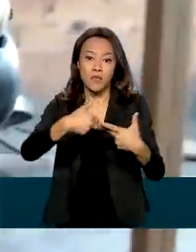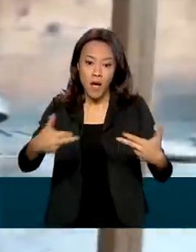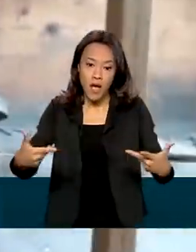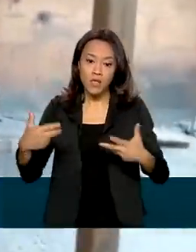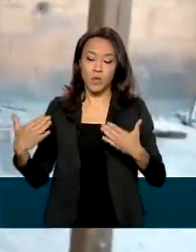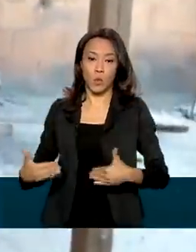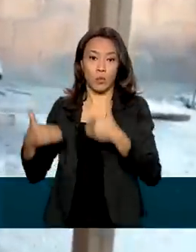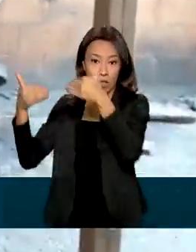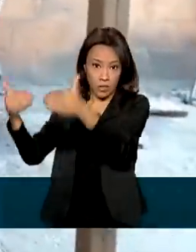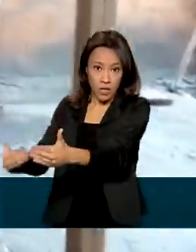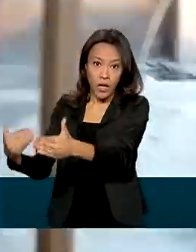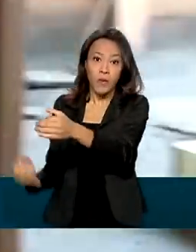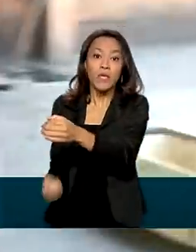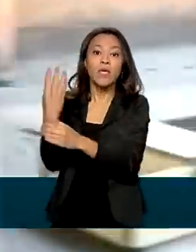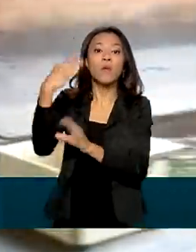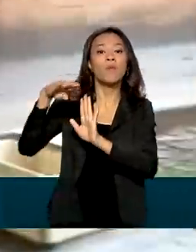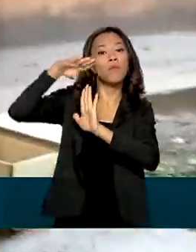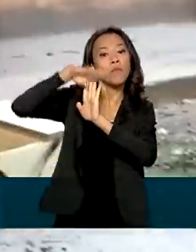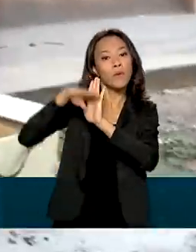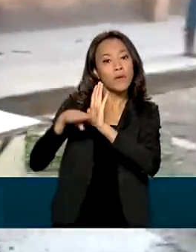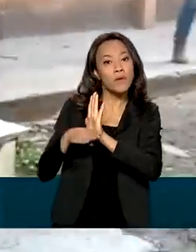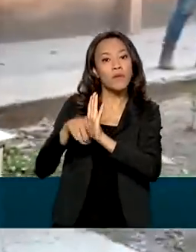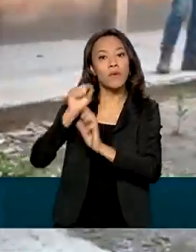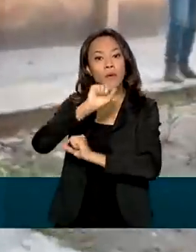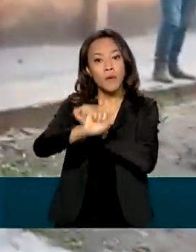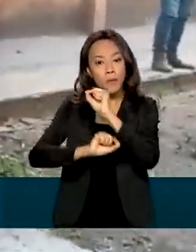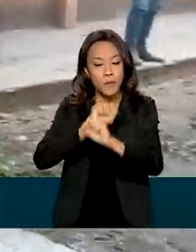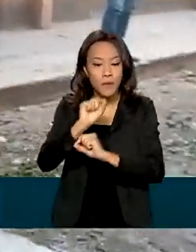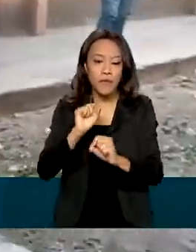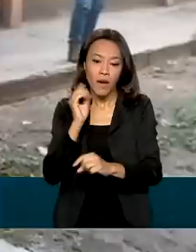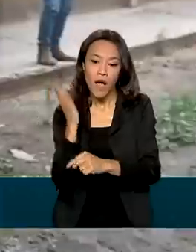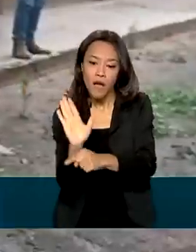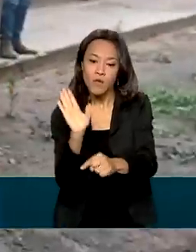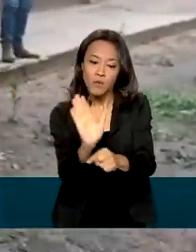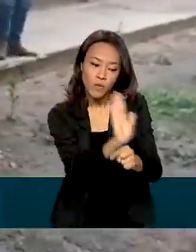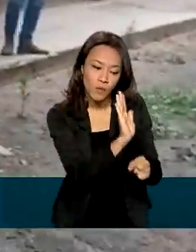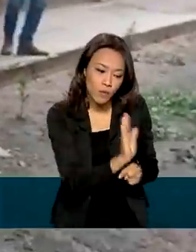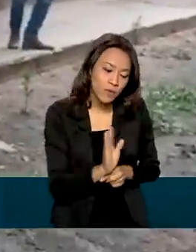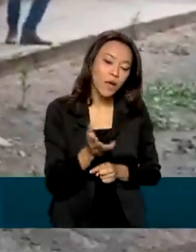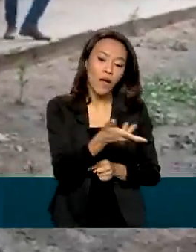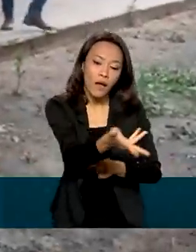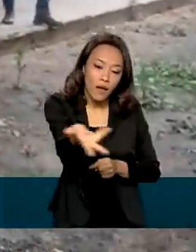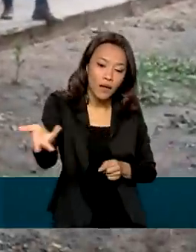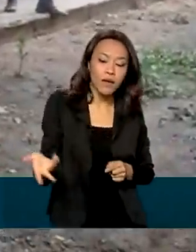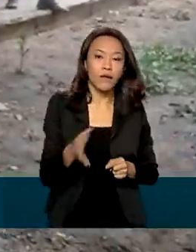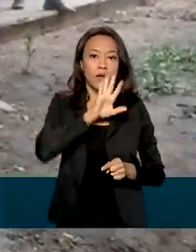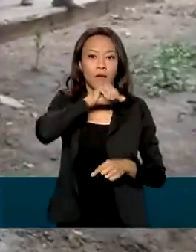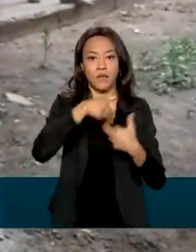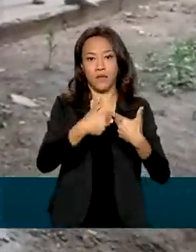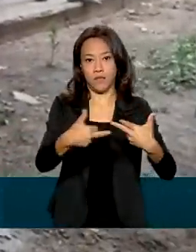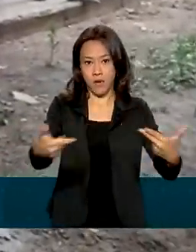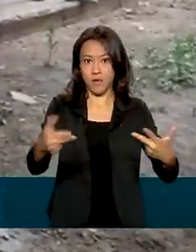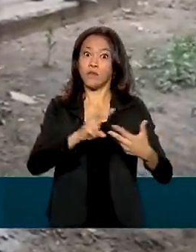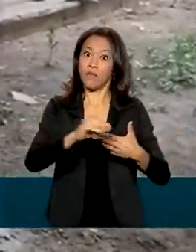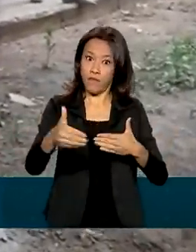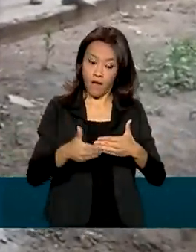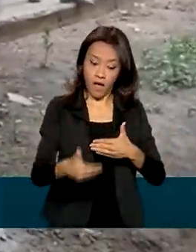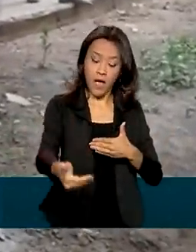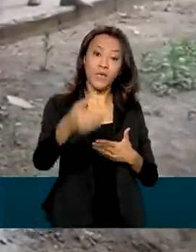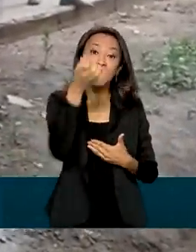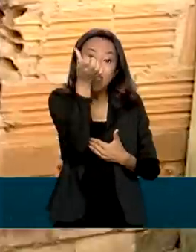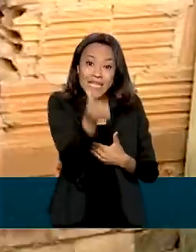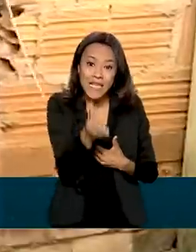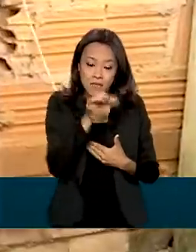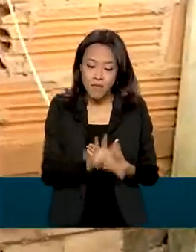do Meio Ambiente criou o Programa Nacional de Resgate de Fauna Silvestre, o Resgate Mais, que será implementado nos seis biomas